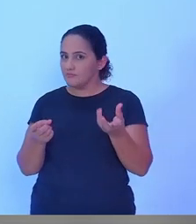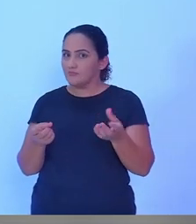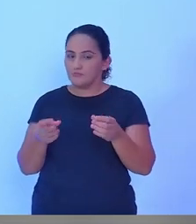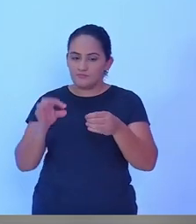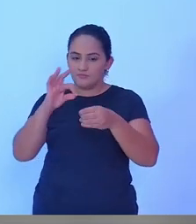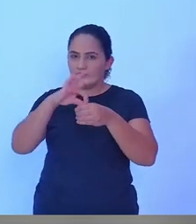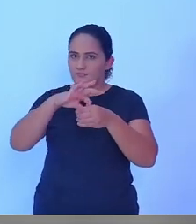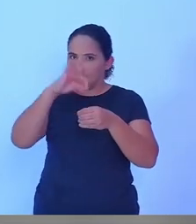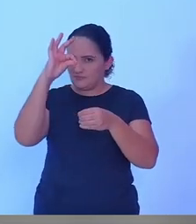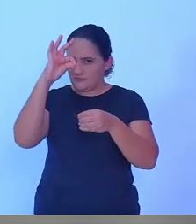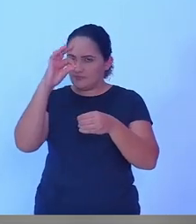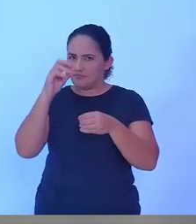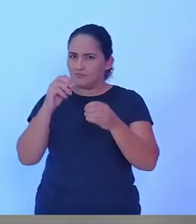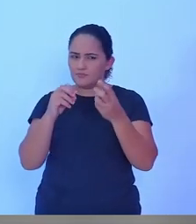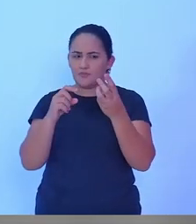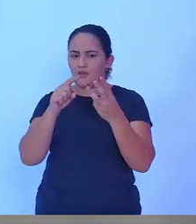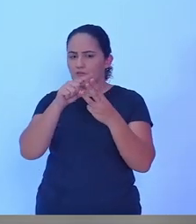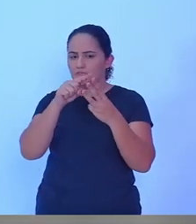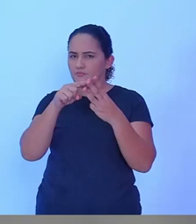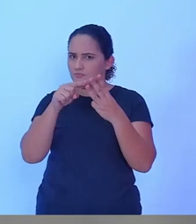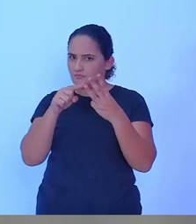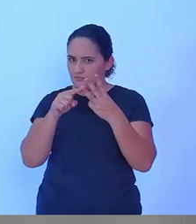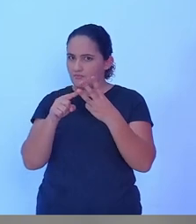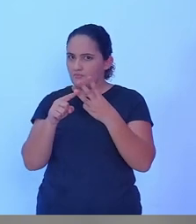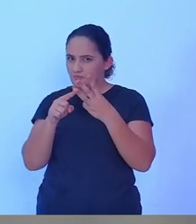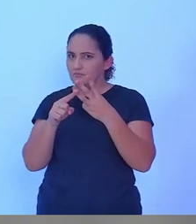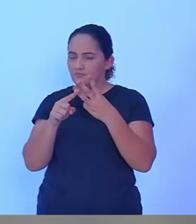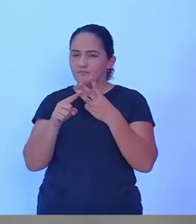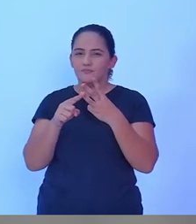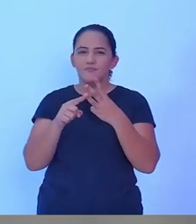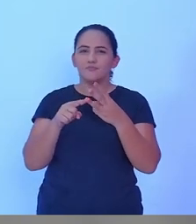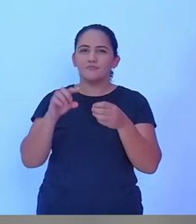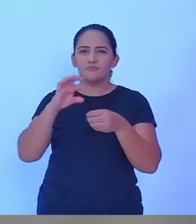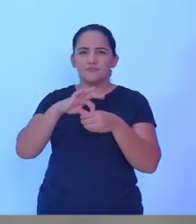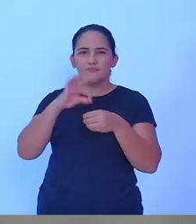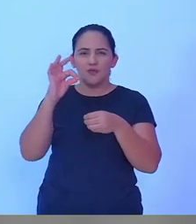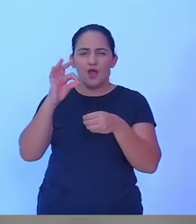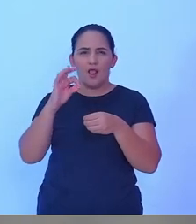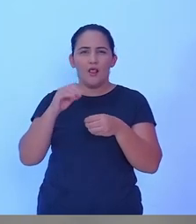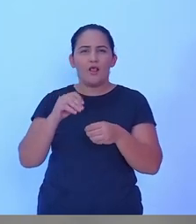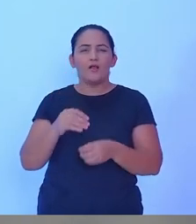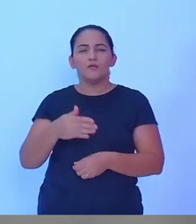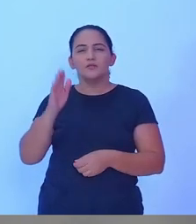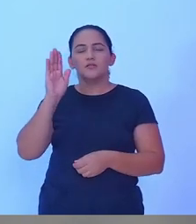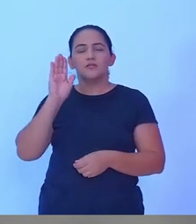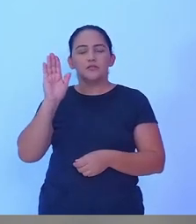envelopes agora e o candidato Lucindo Sotelli